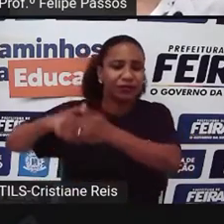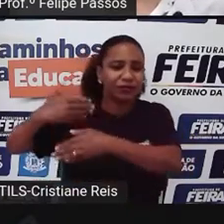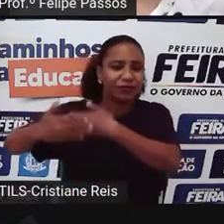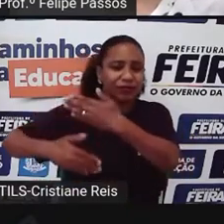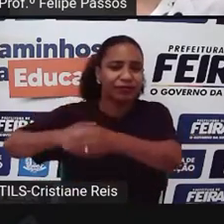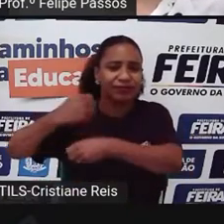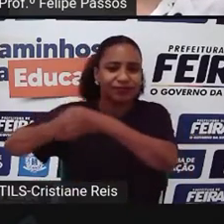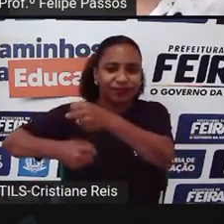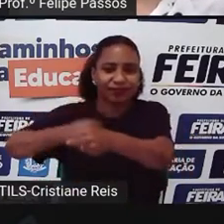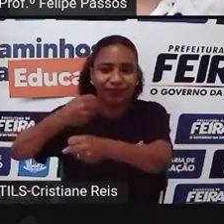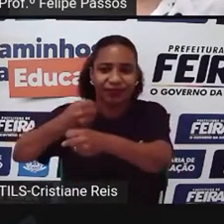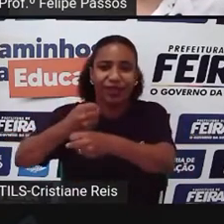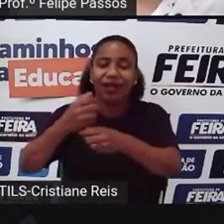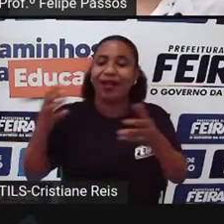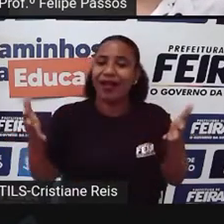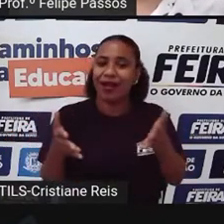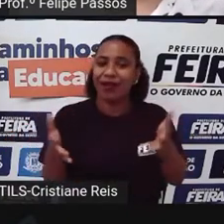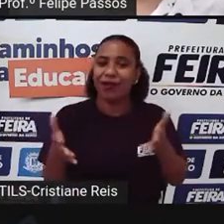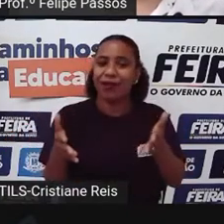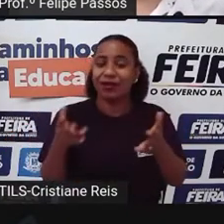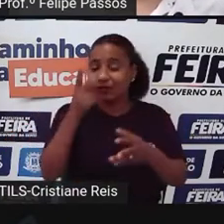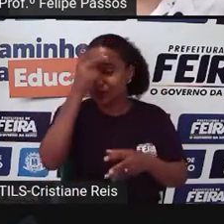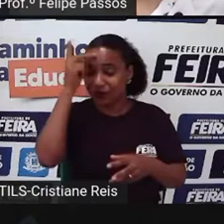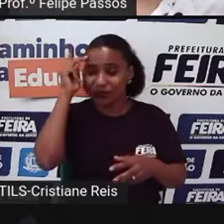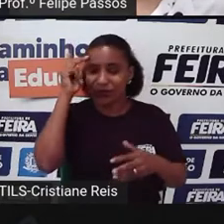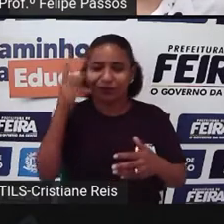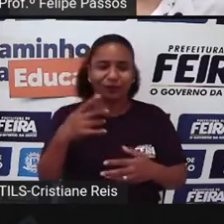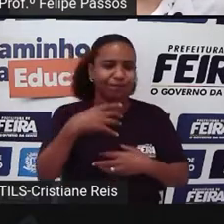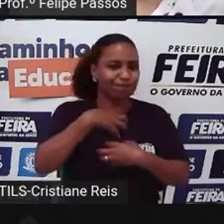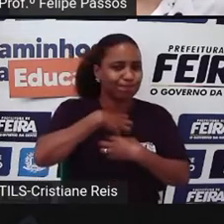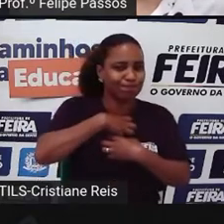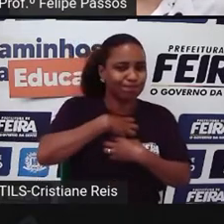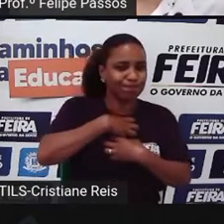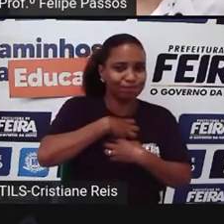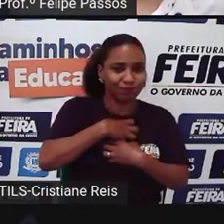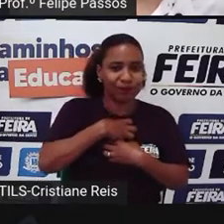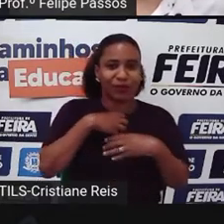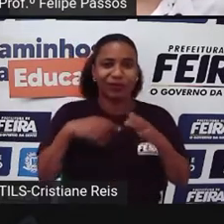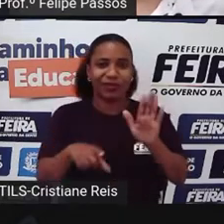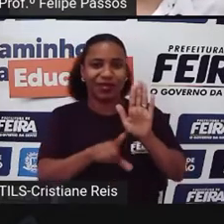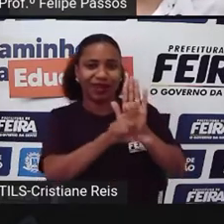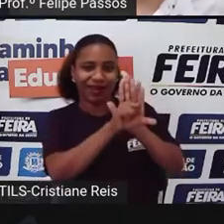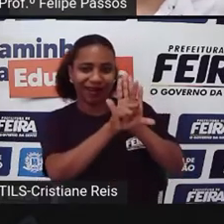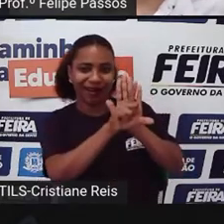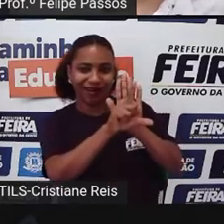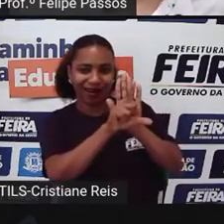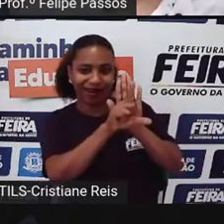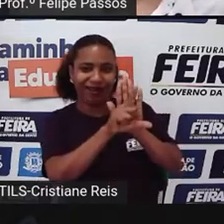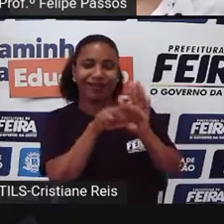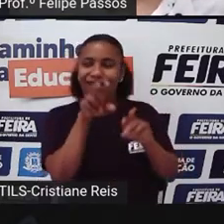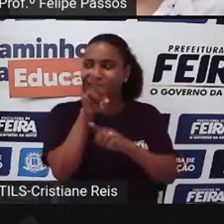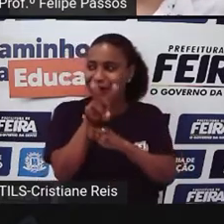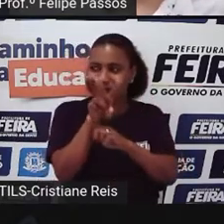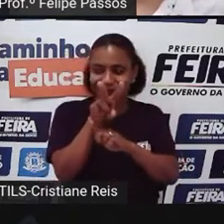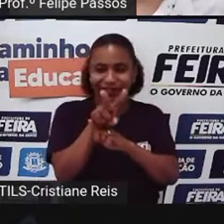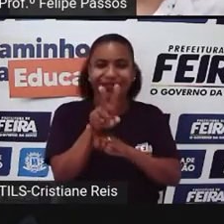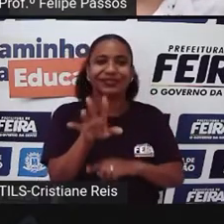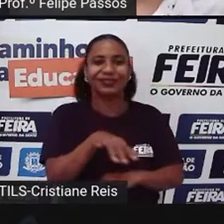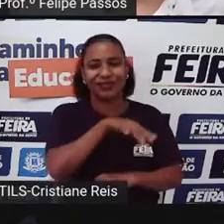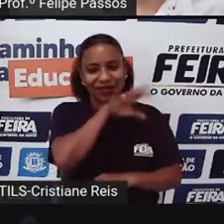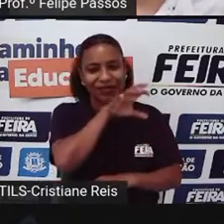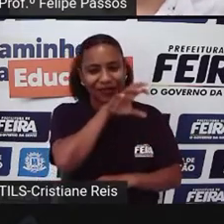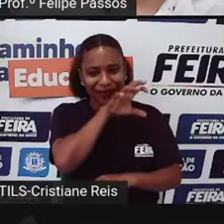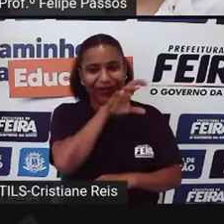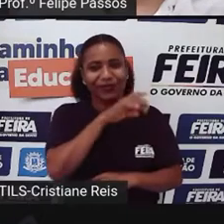Sensibilidade Maior Nas pessoas Então Hoje Por exemplo Nós temos leis Que protegem os animais Então Esses atos Que a gente